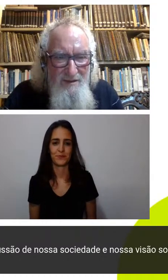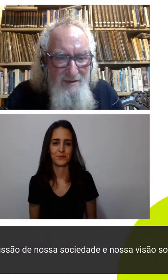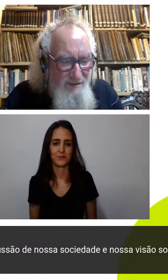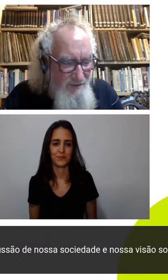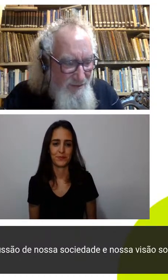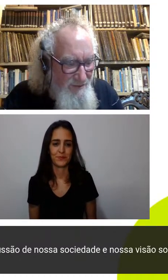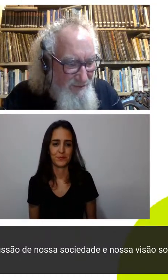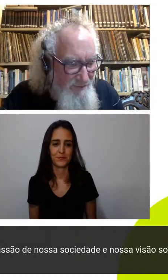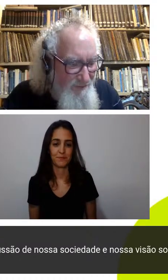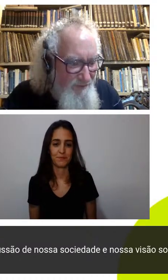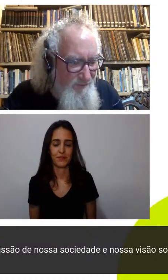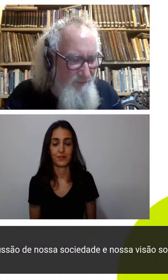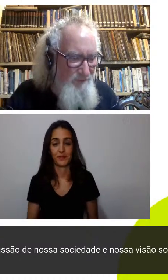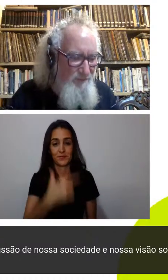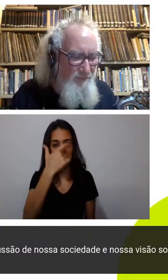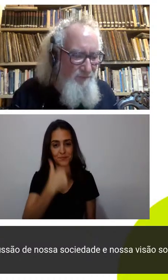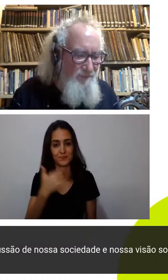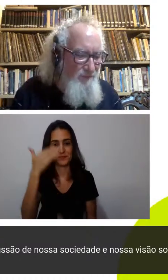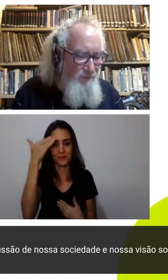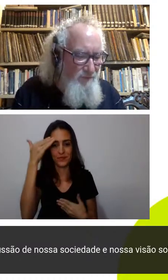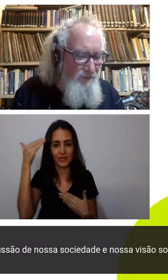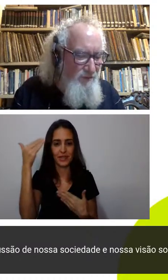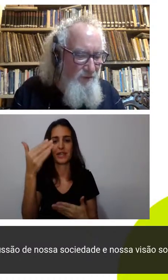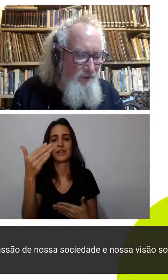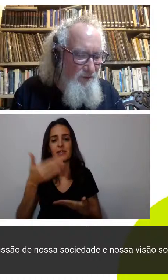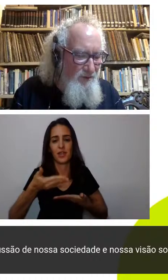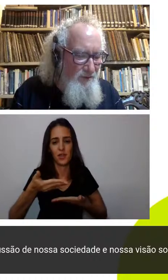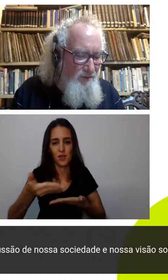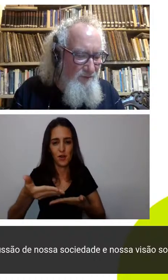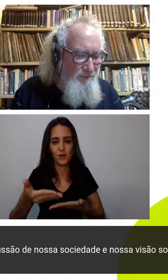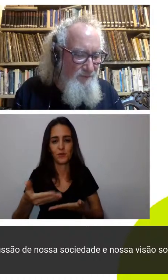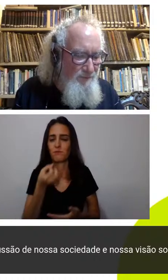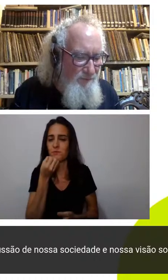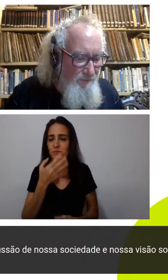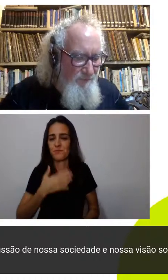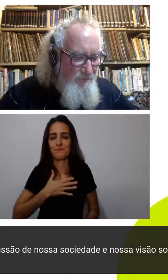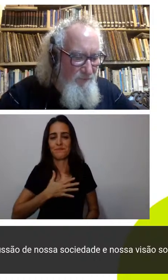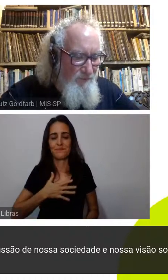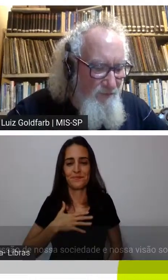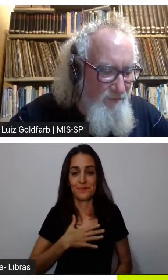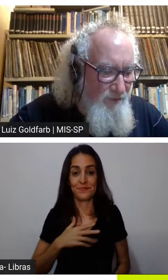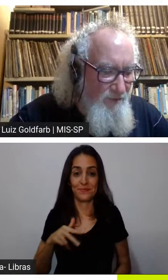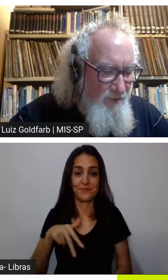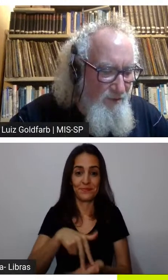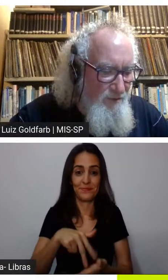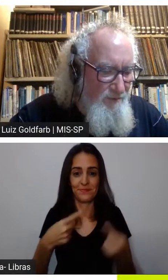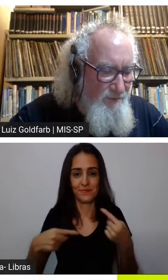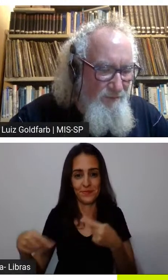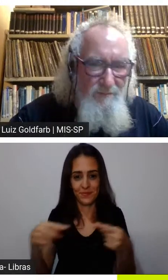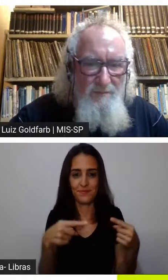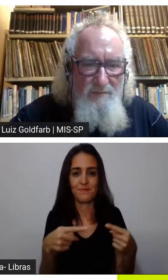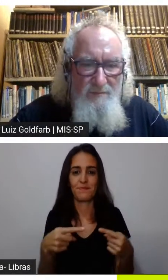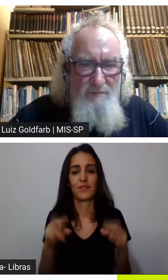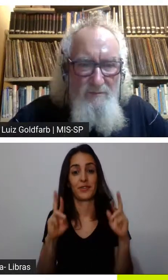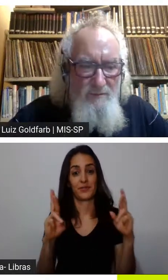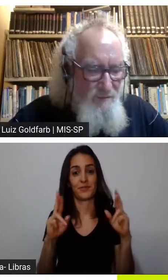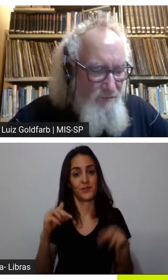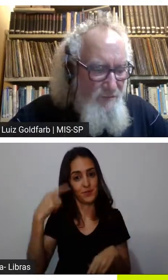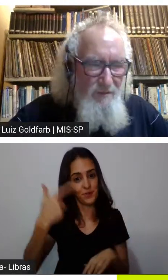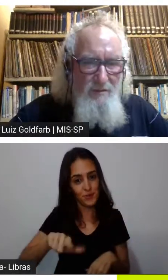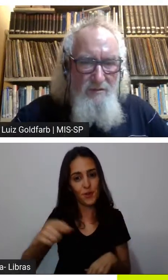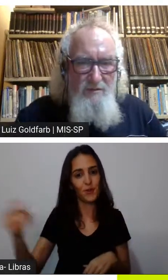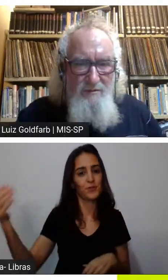só agradecer mais uma vez pelo espaço adorei estar com vocês e espero que a gente se veja em breve